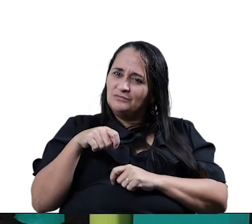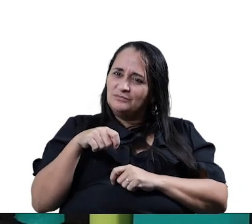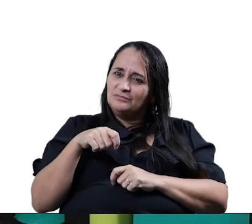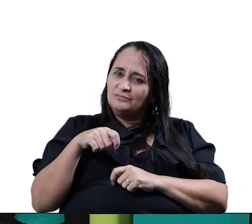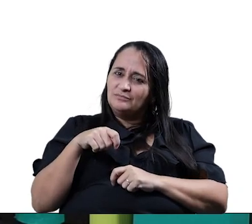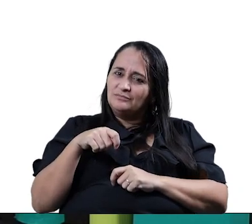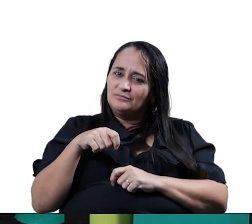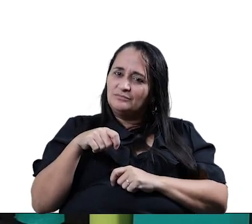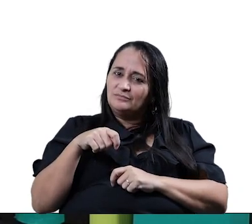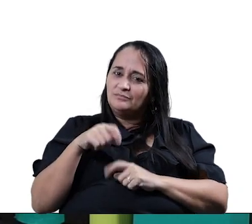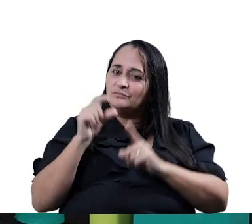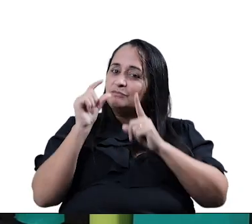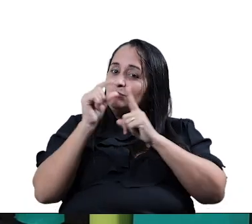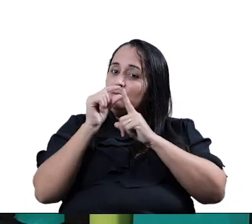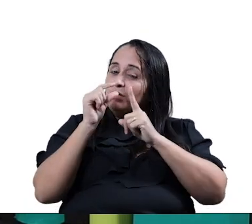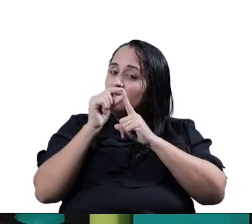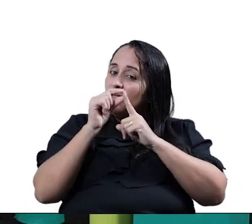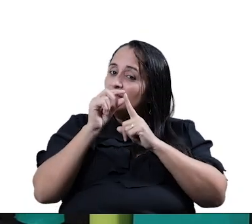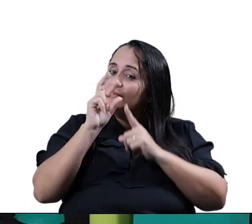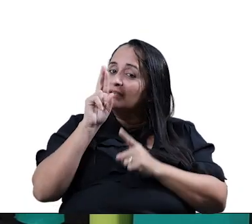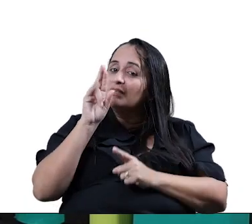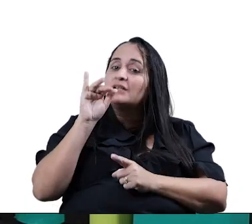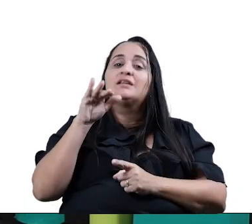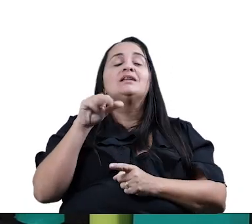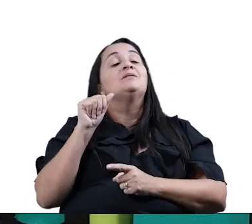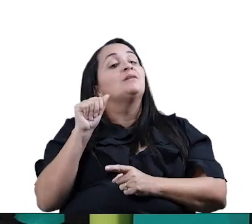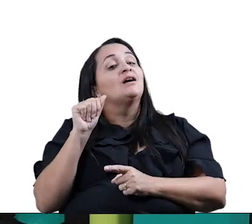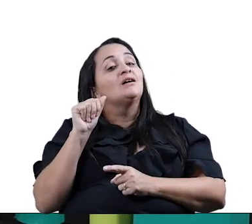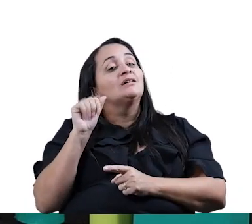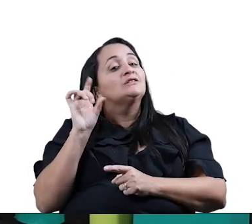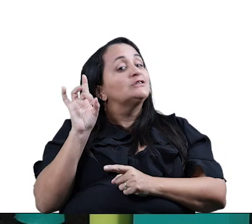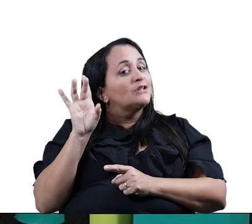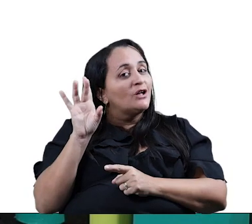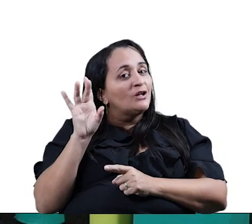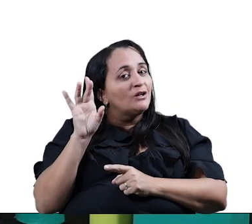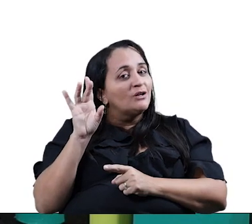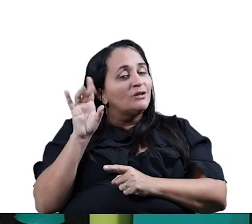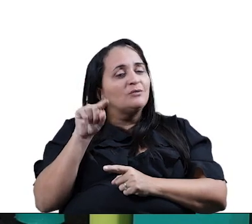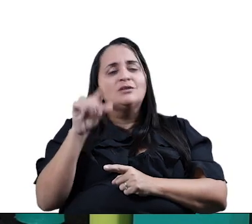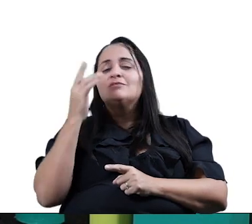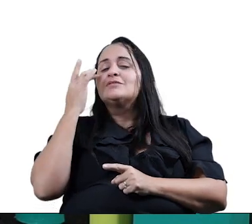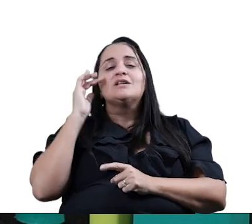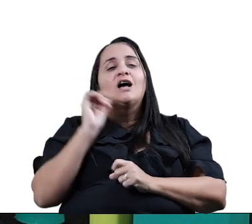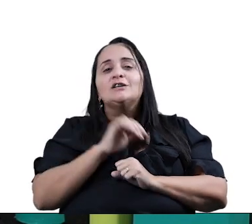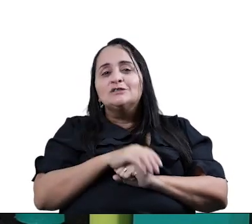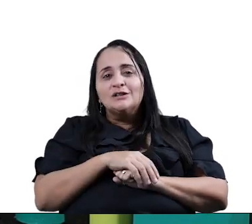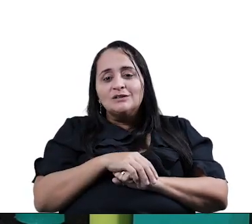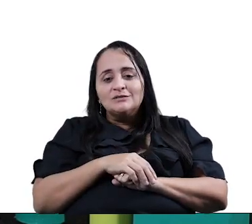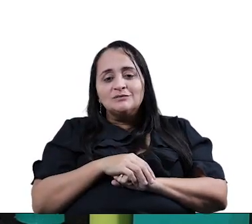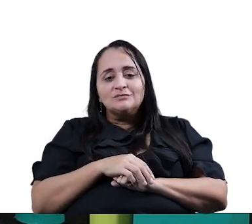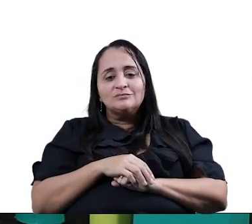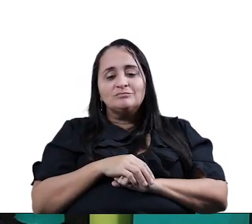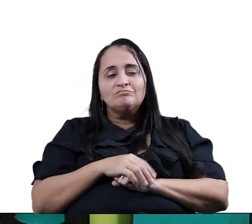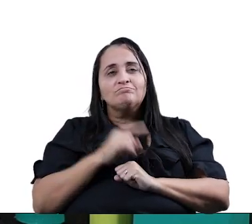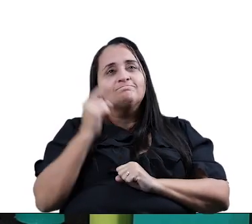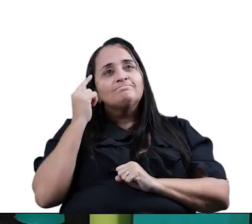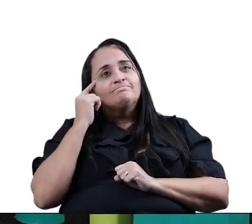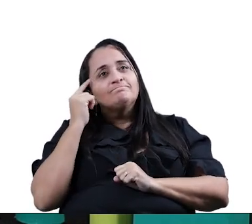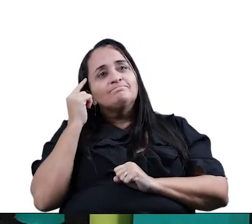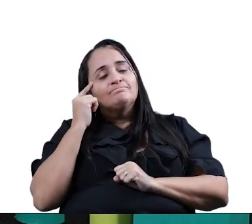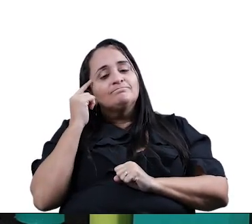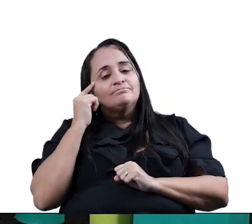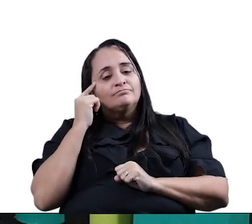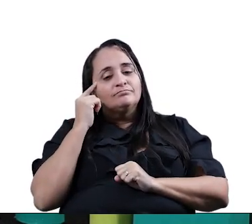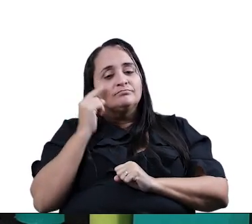Uma palavra que rima As letras iguais O que vocês acham? Pensa aí